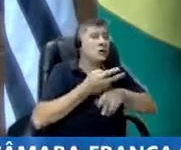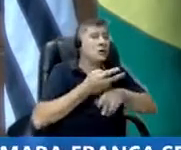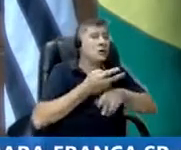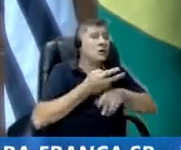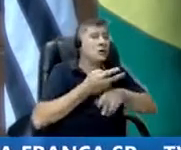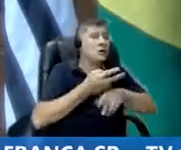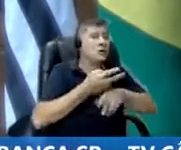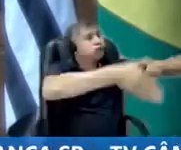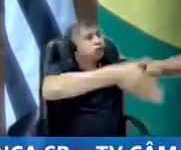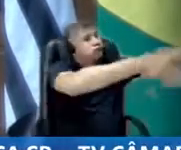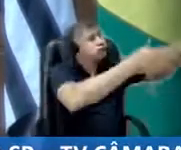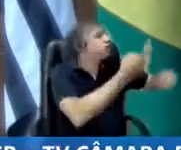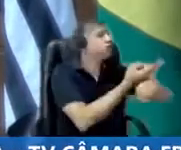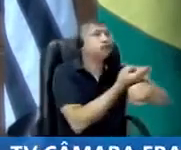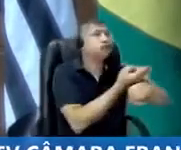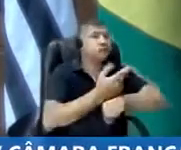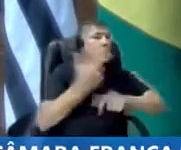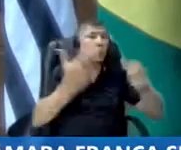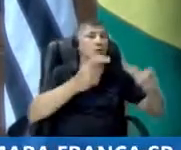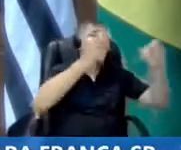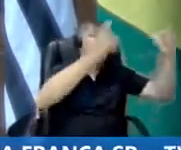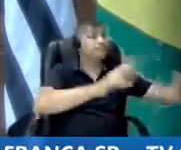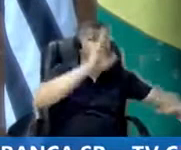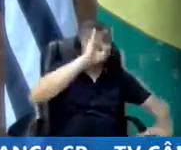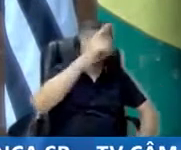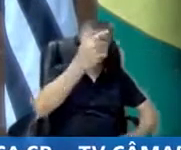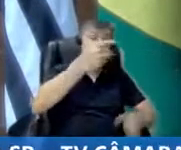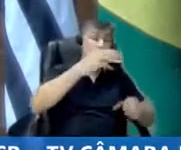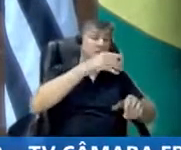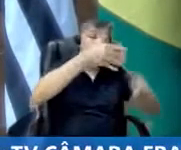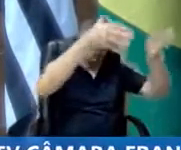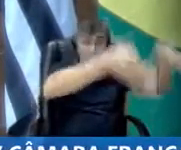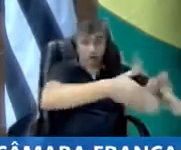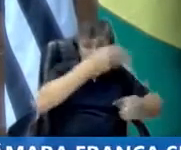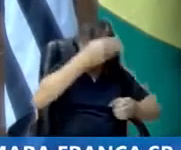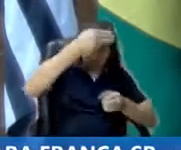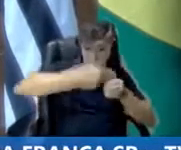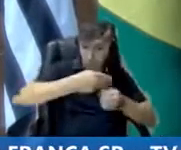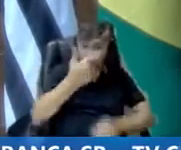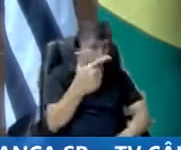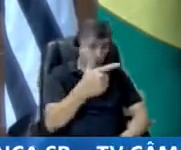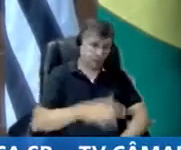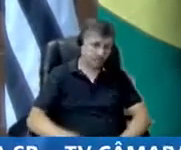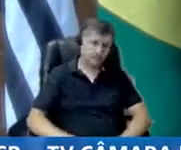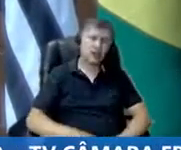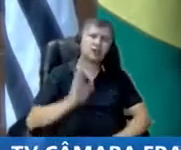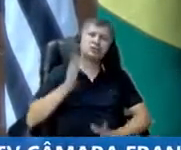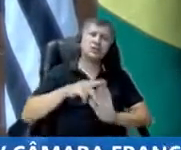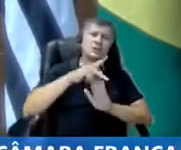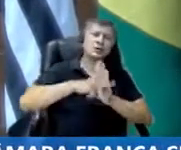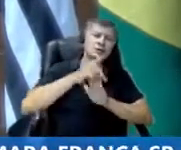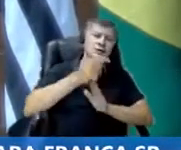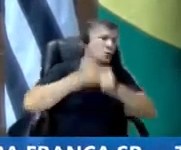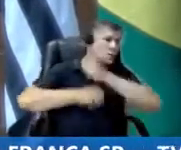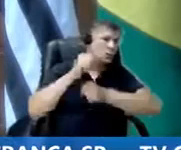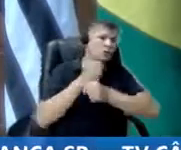se encontra no cemitério municipal. Nós aprovamos um projeto aqui em 2005, acho que até